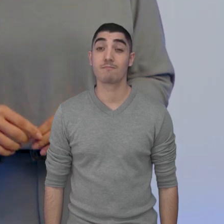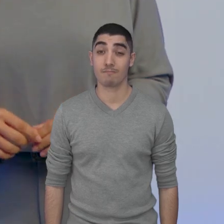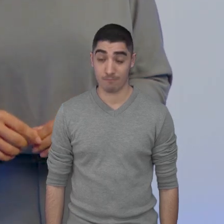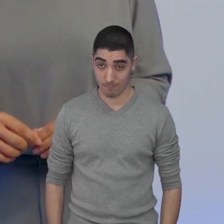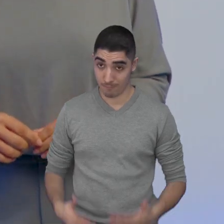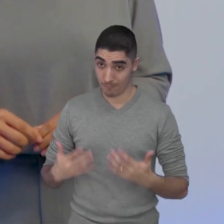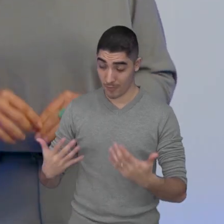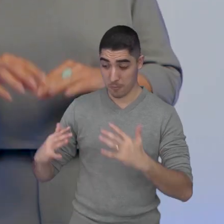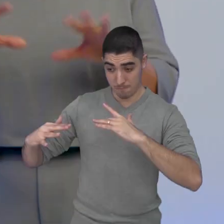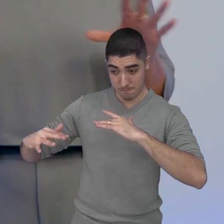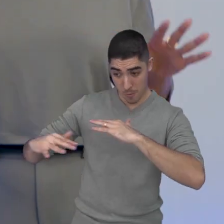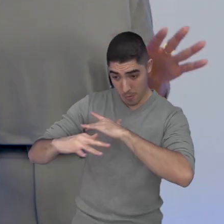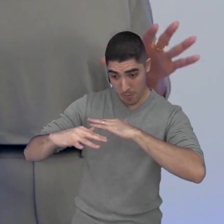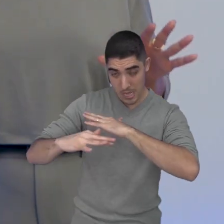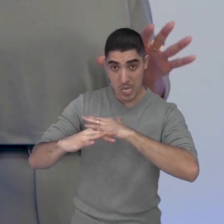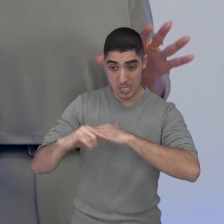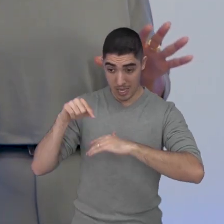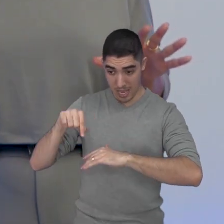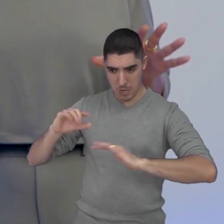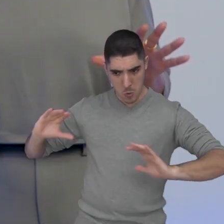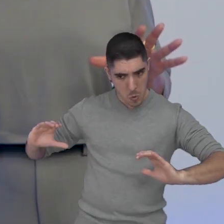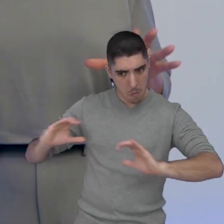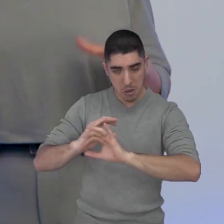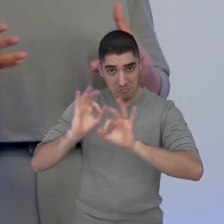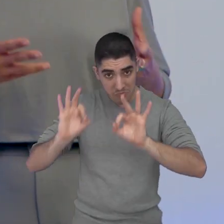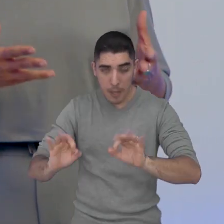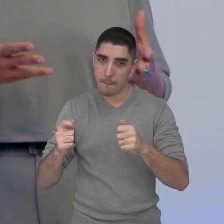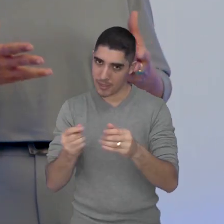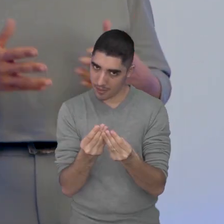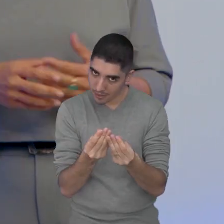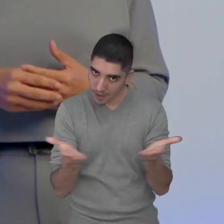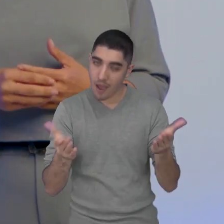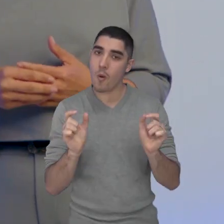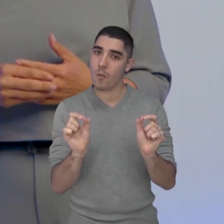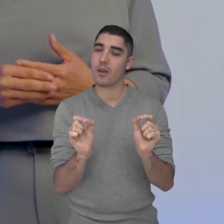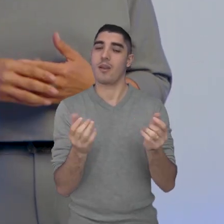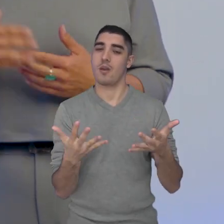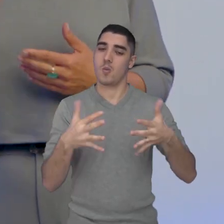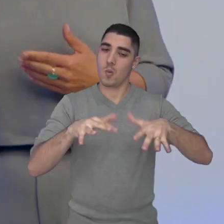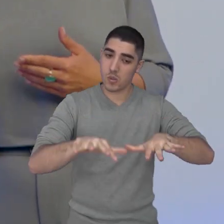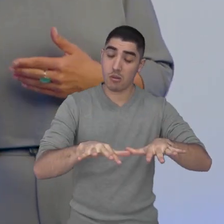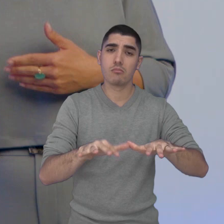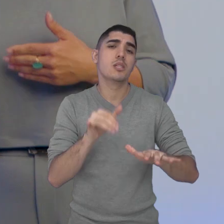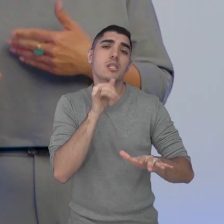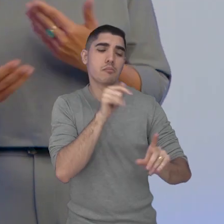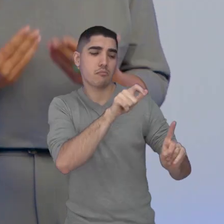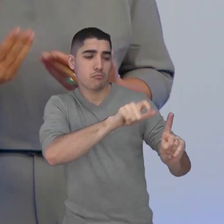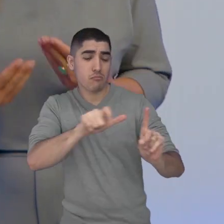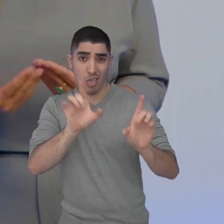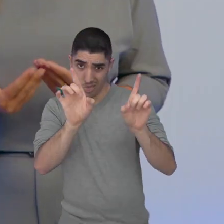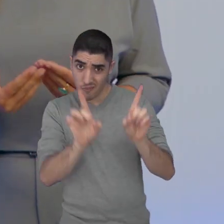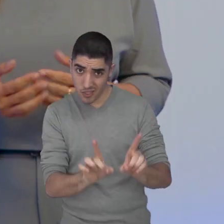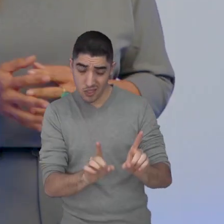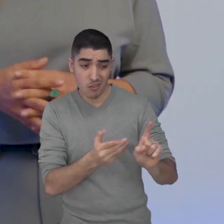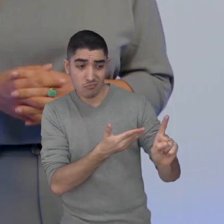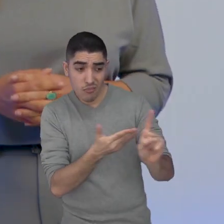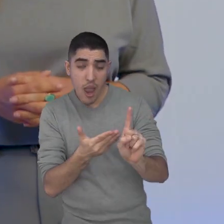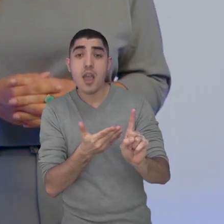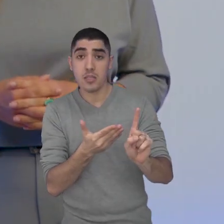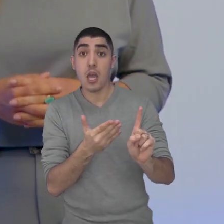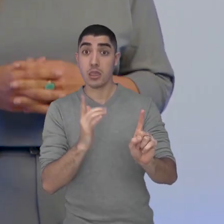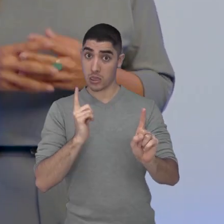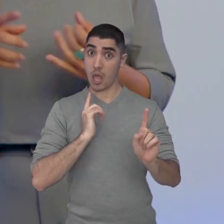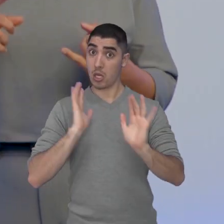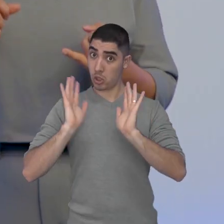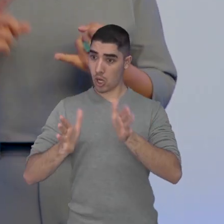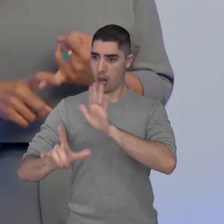E para a mobilidade ser completa, ela precisa garantir a inclusão, né? Para as pessoas com deficiência, alguns direitos são